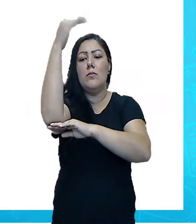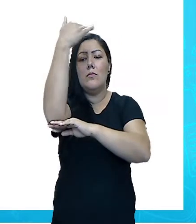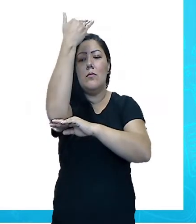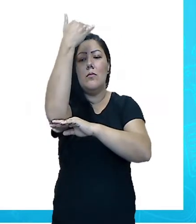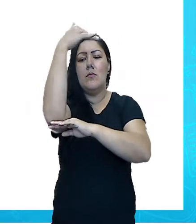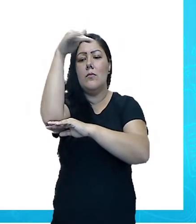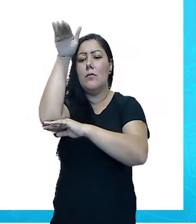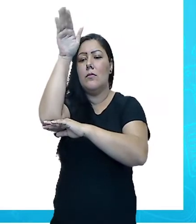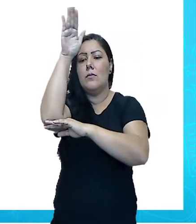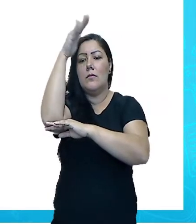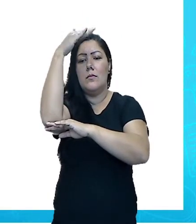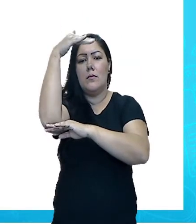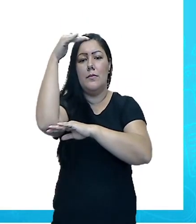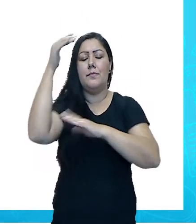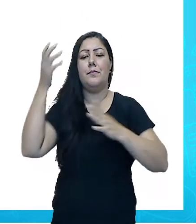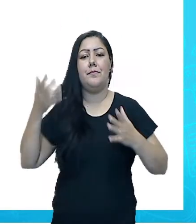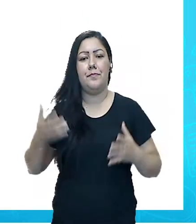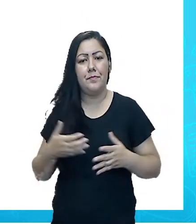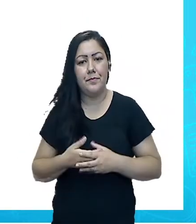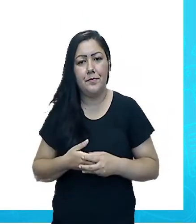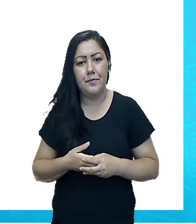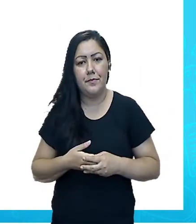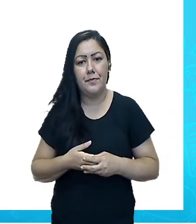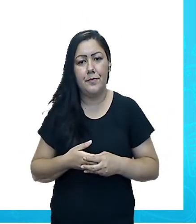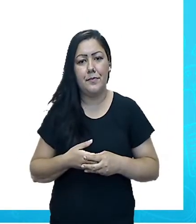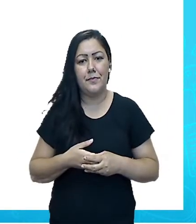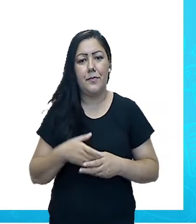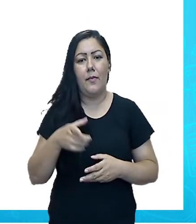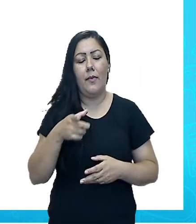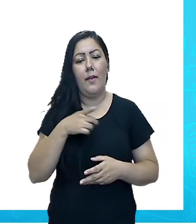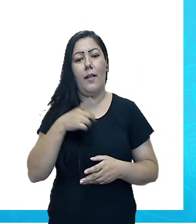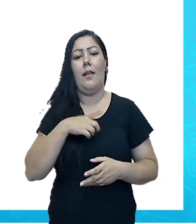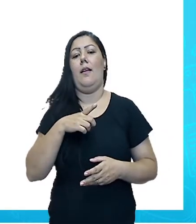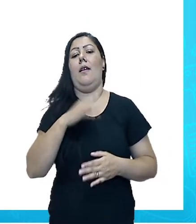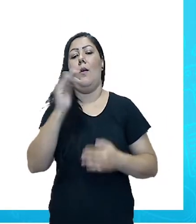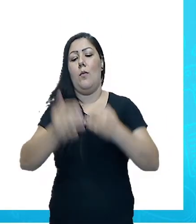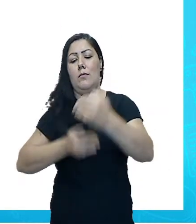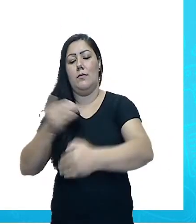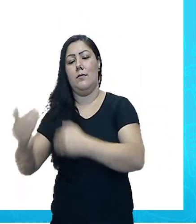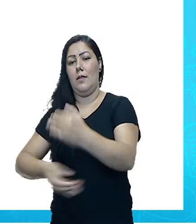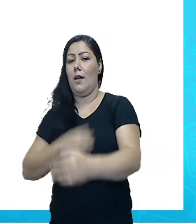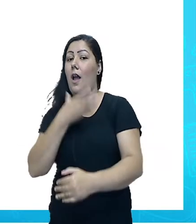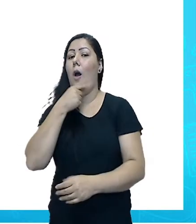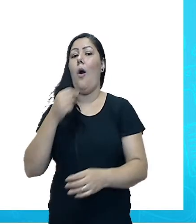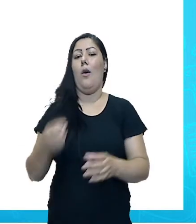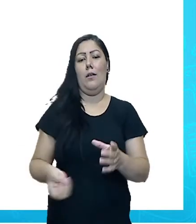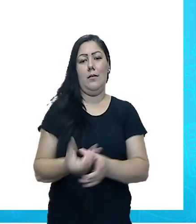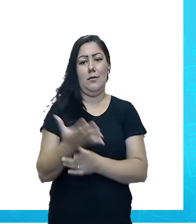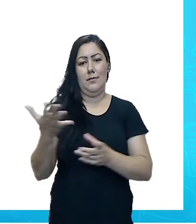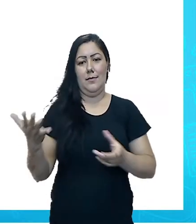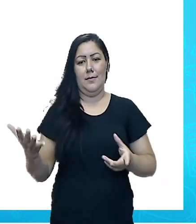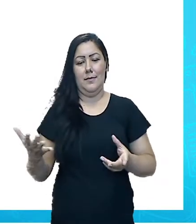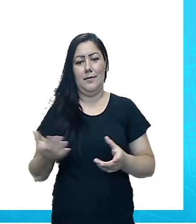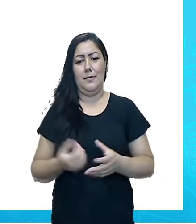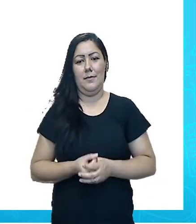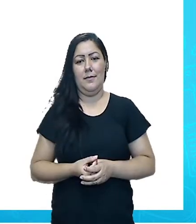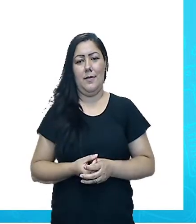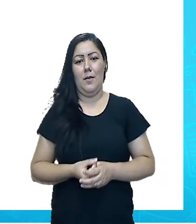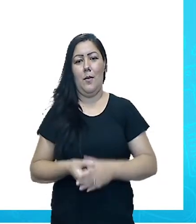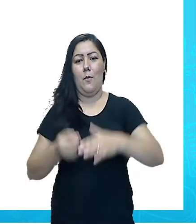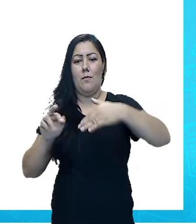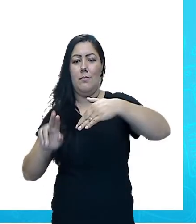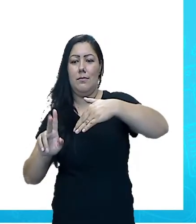resultado de algo que o homem fez. E aqui também, áreas de pastagens,